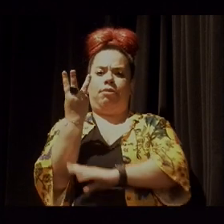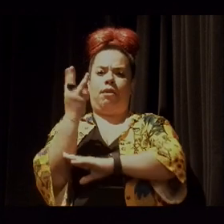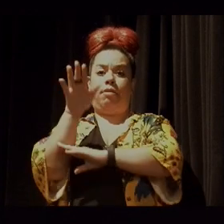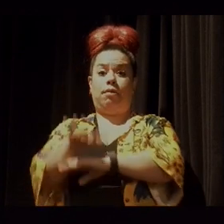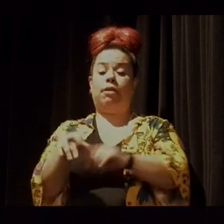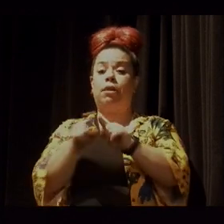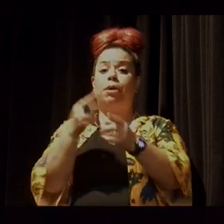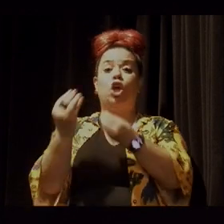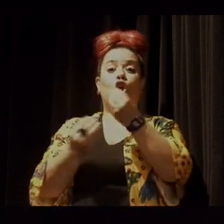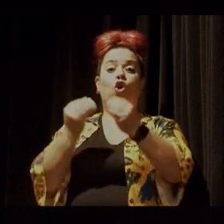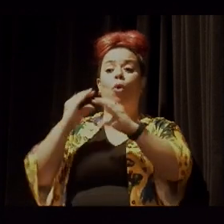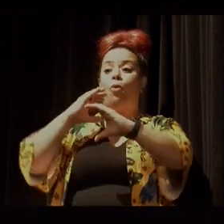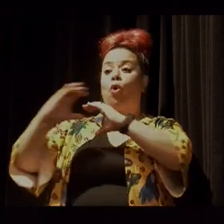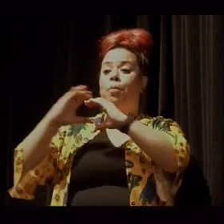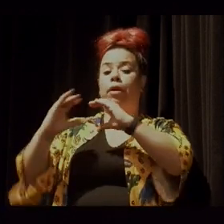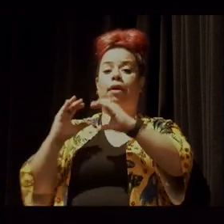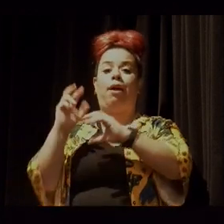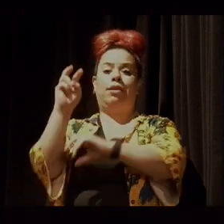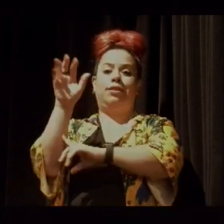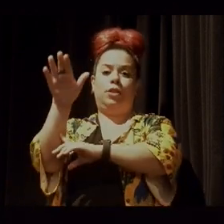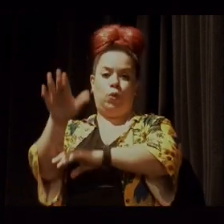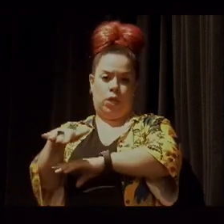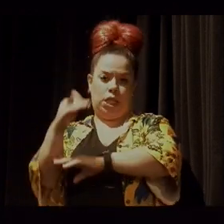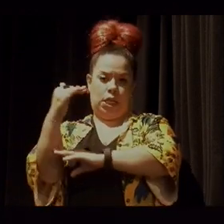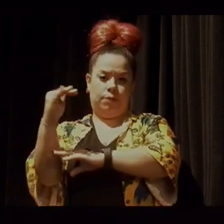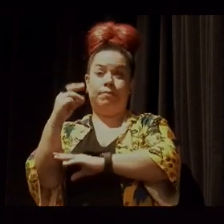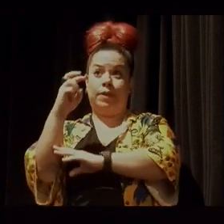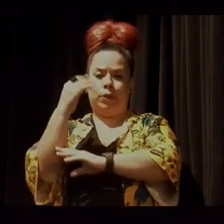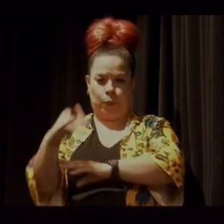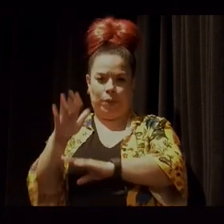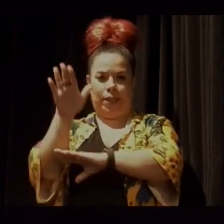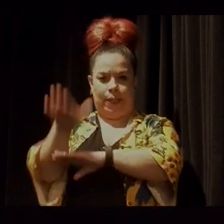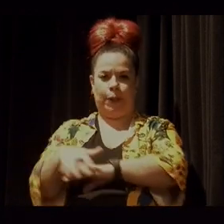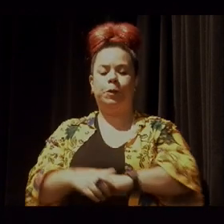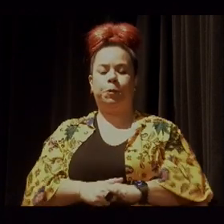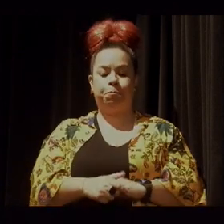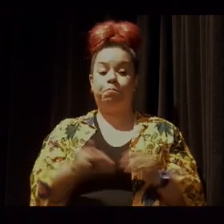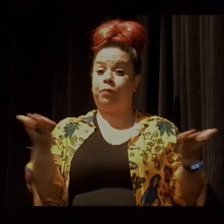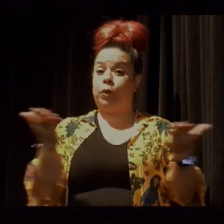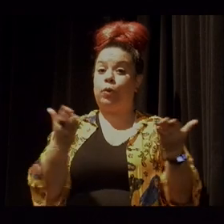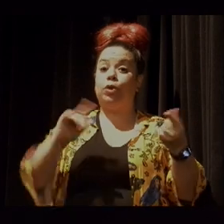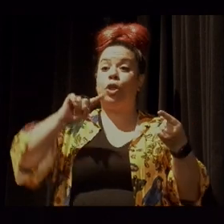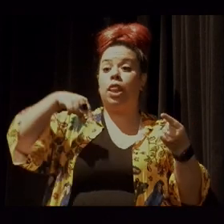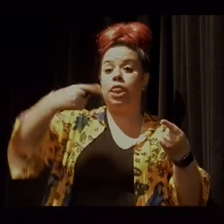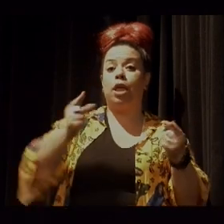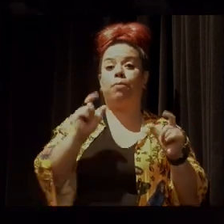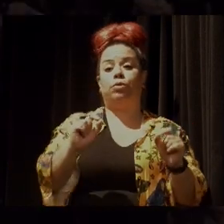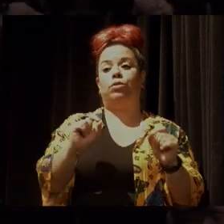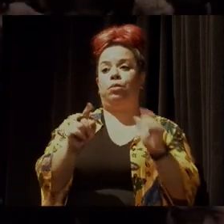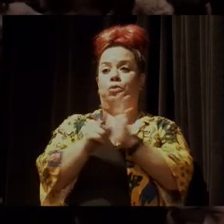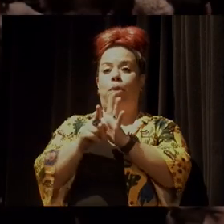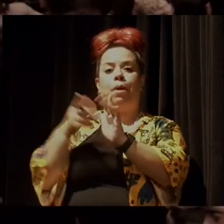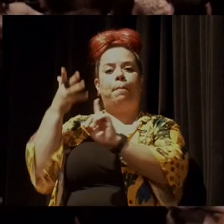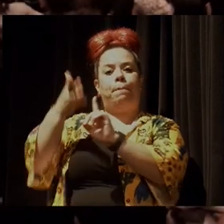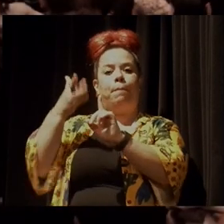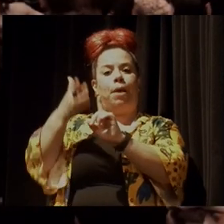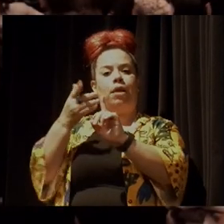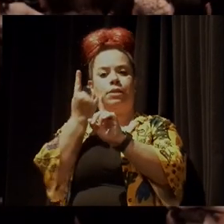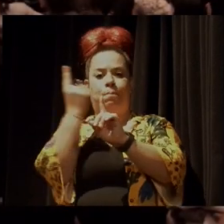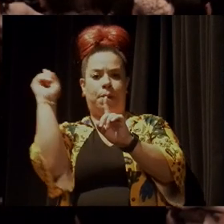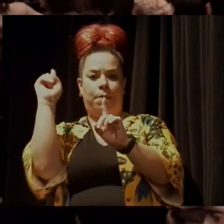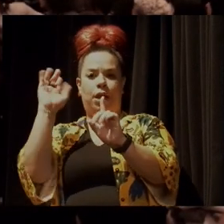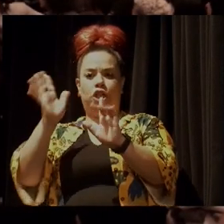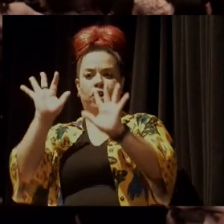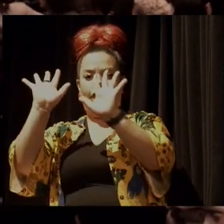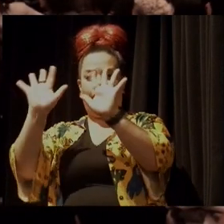Biodiversidade, às 17 e meia. E ainda hoje, logo após, ao término da primeira mesa,